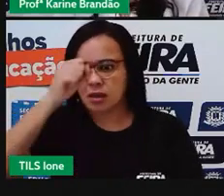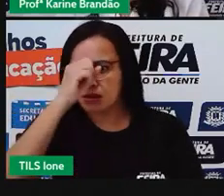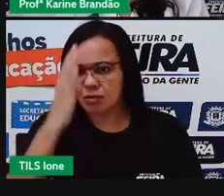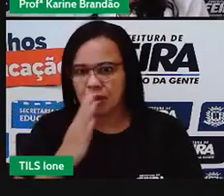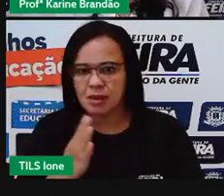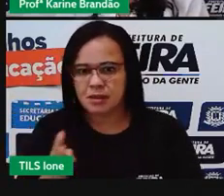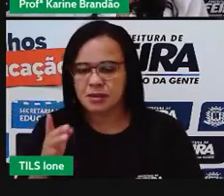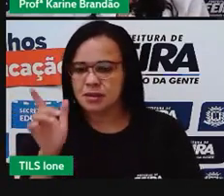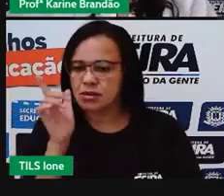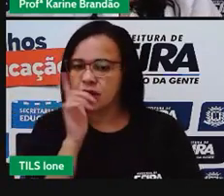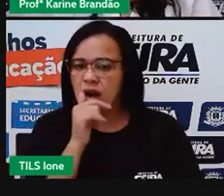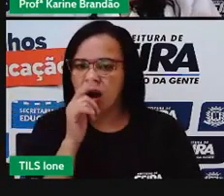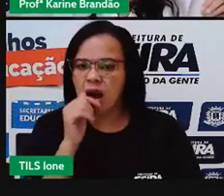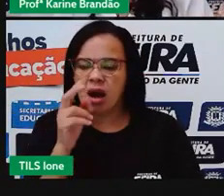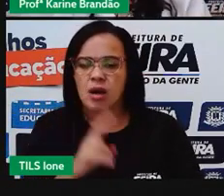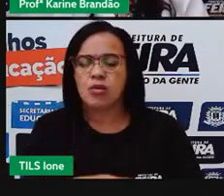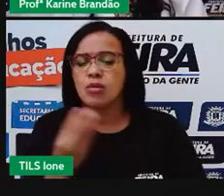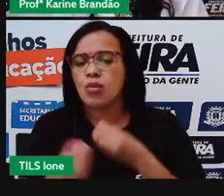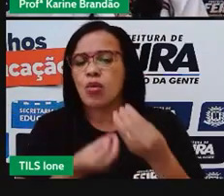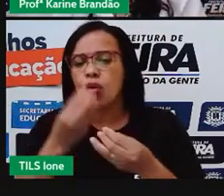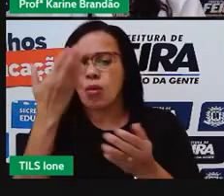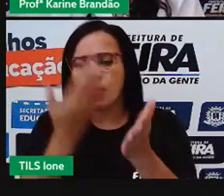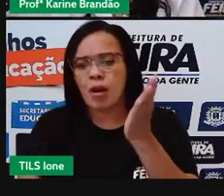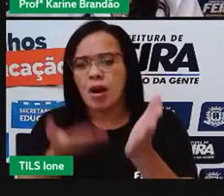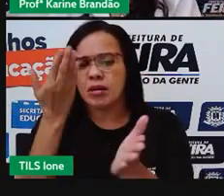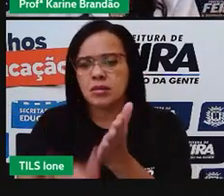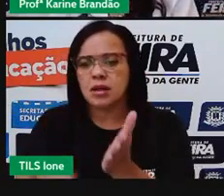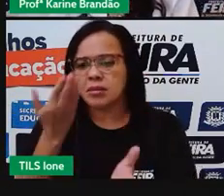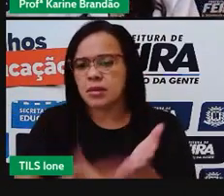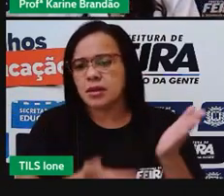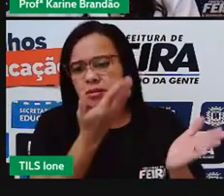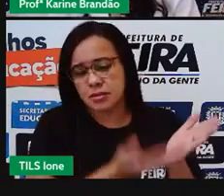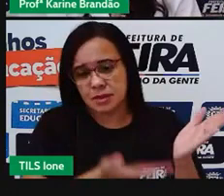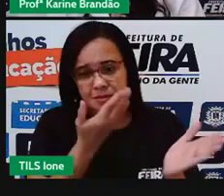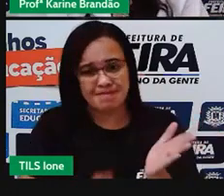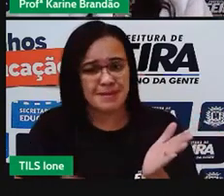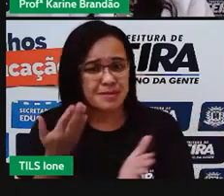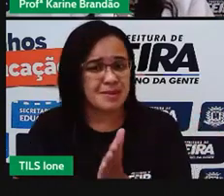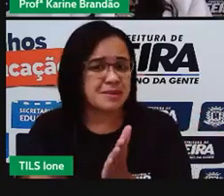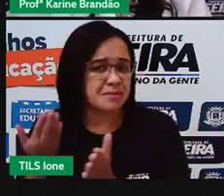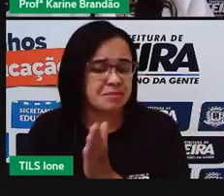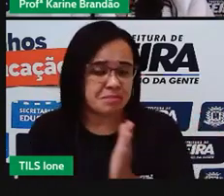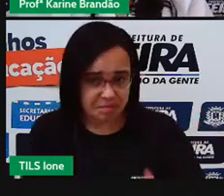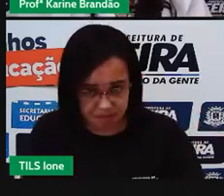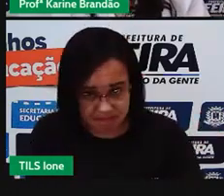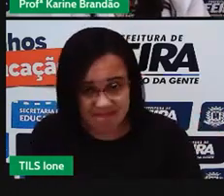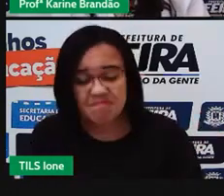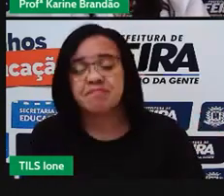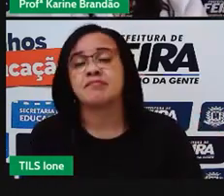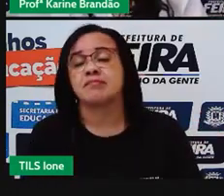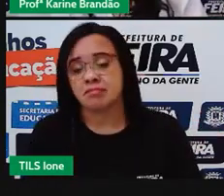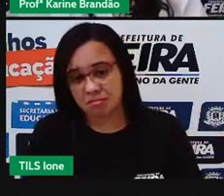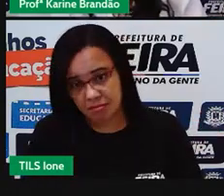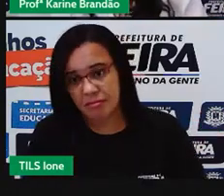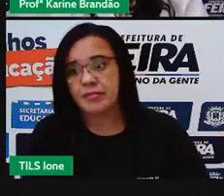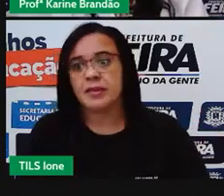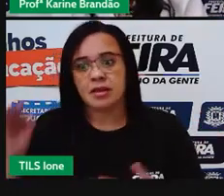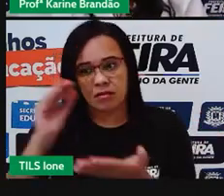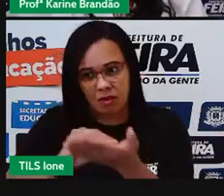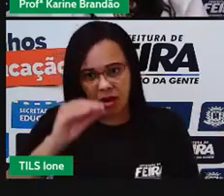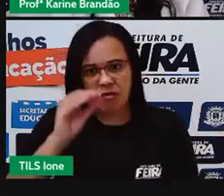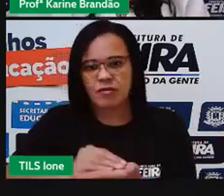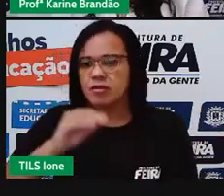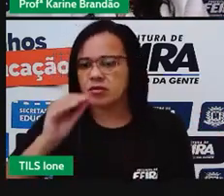Olha só, olha essa sequência de notícias que a prova foi trazendo. Primeiro, a água, falta de água